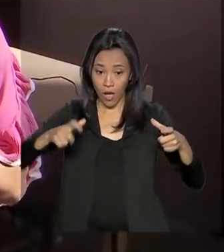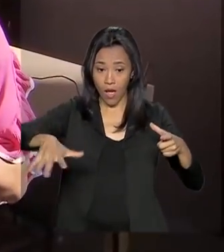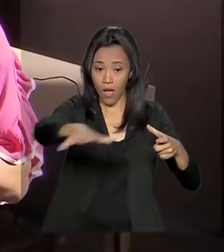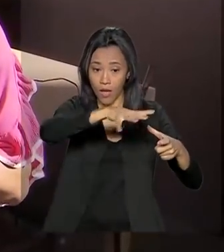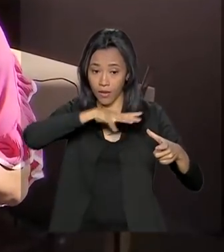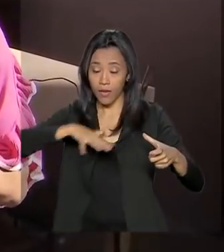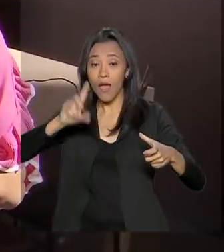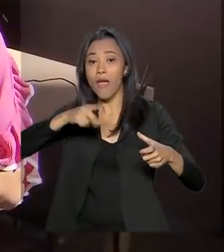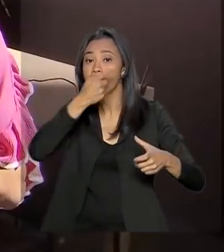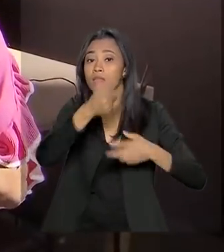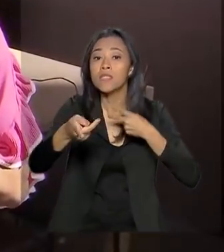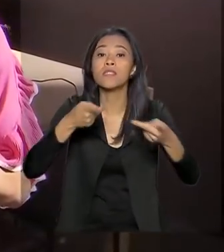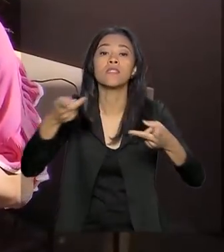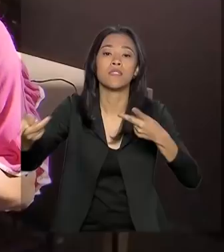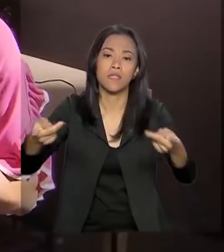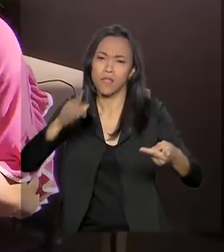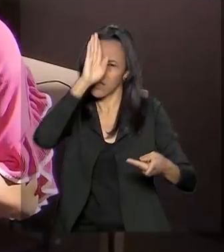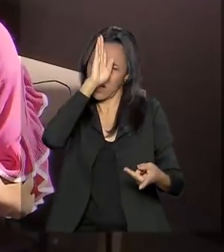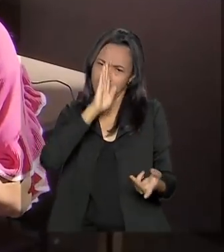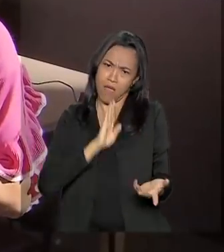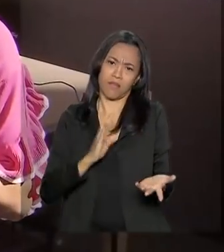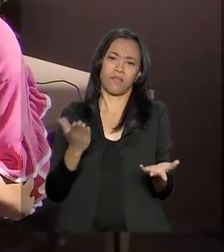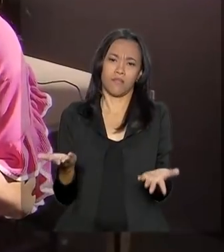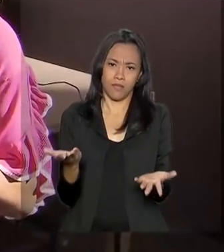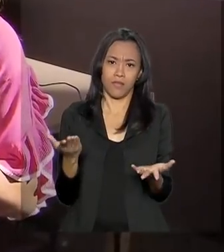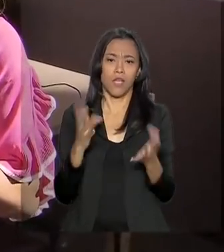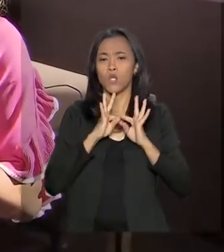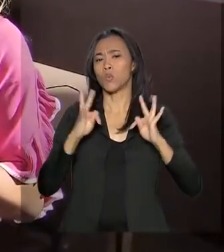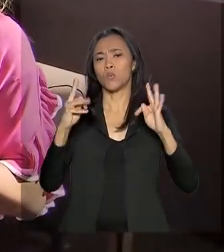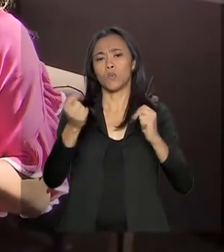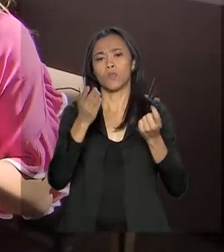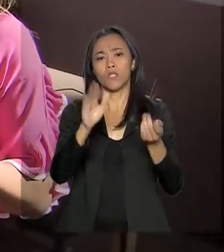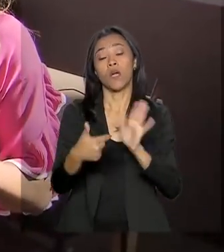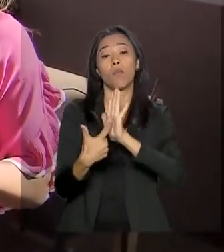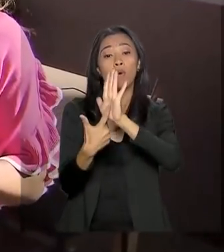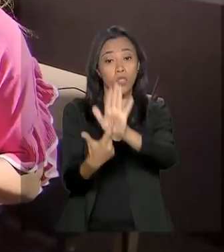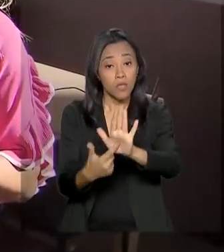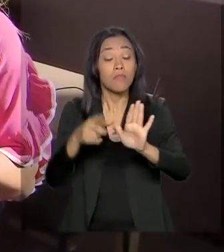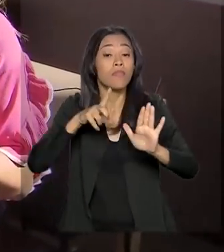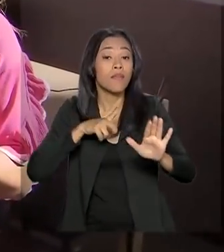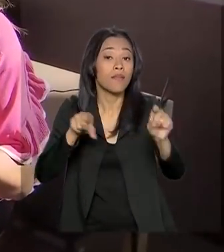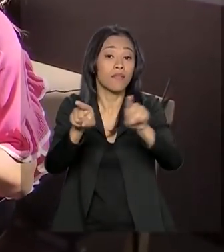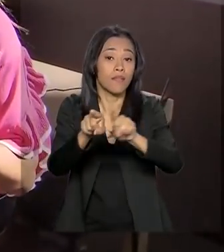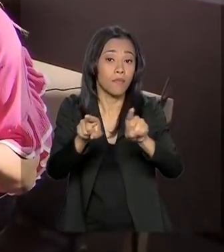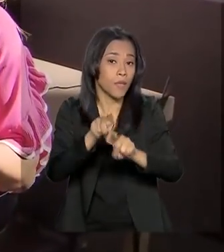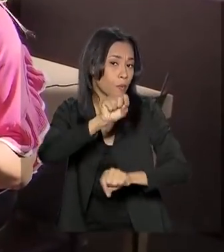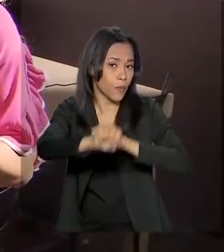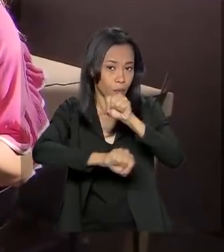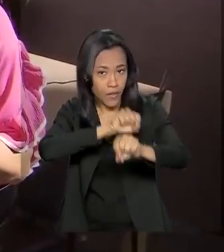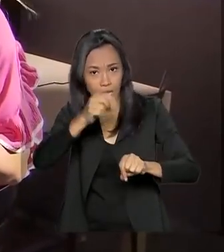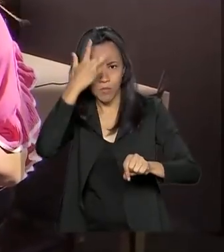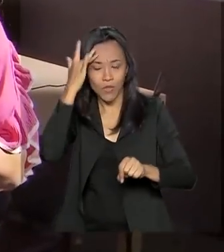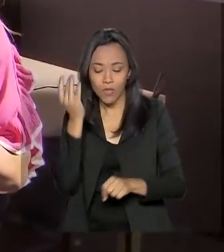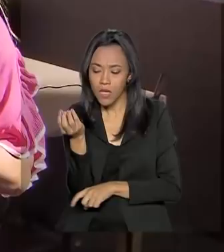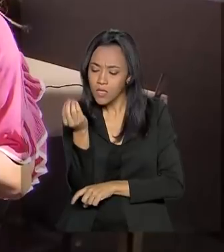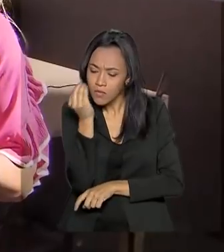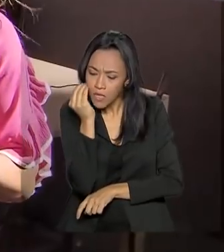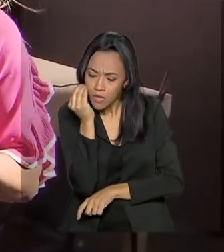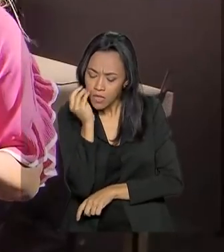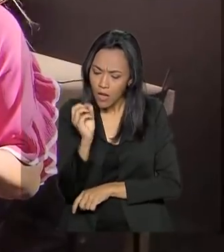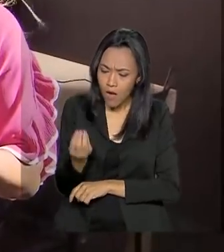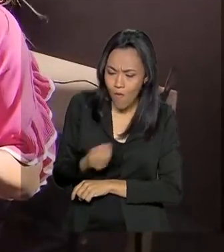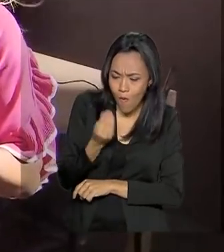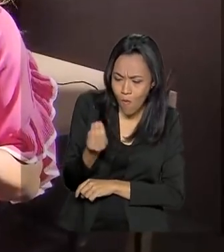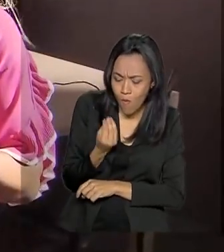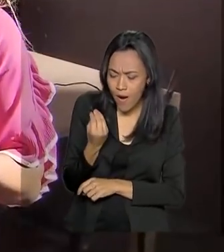Essa é uma área de visitação, é de graça e, além de tudo que nós mostramos aqui, tem também a área que as pessoas vão poder experimentar a realidade